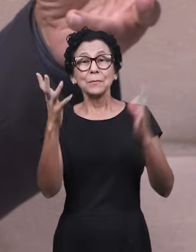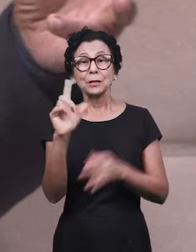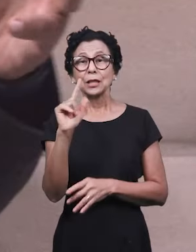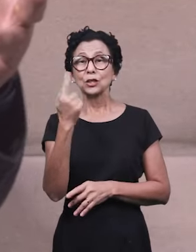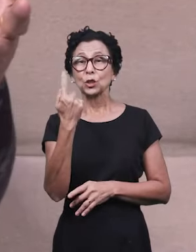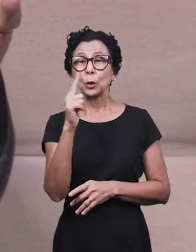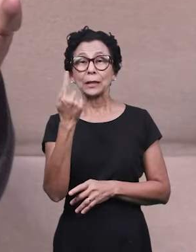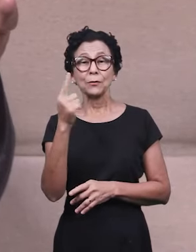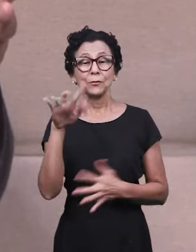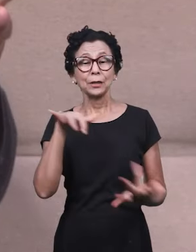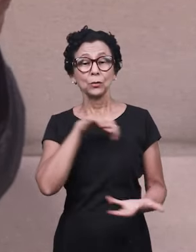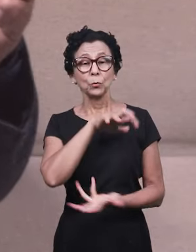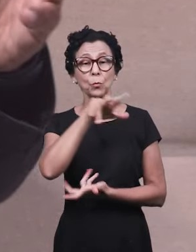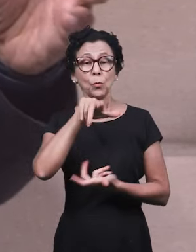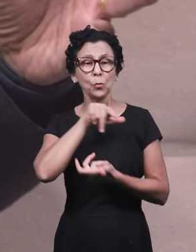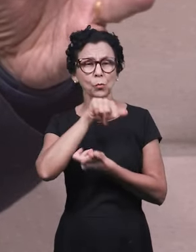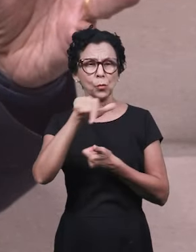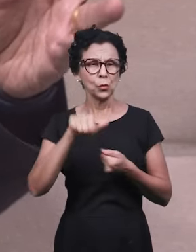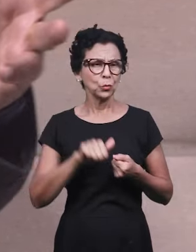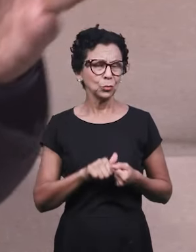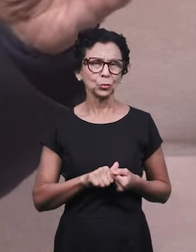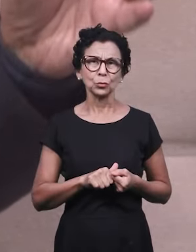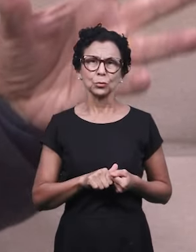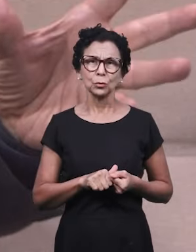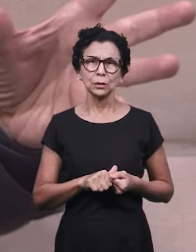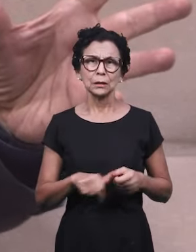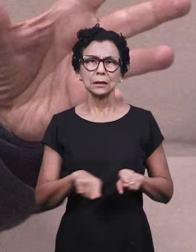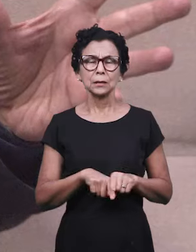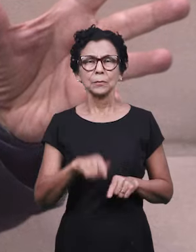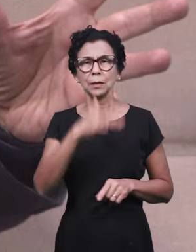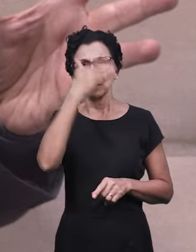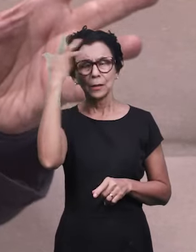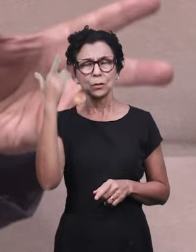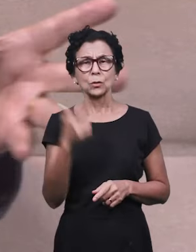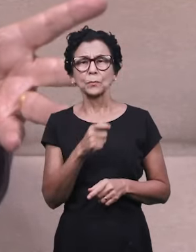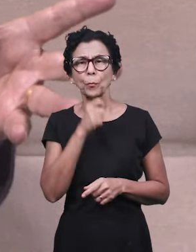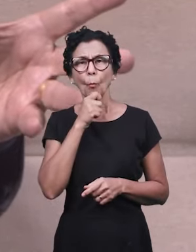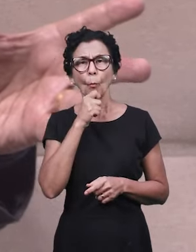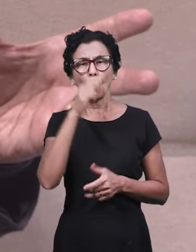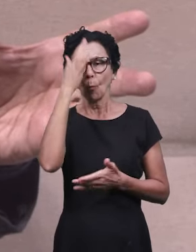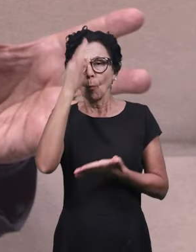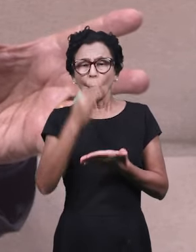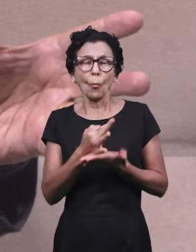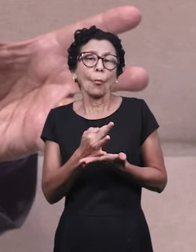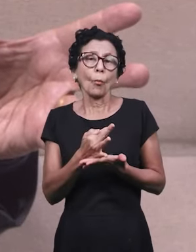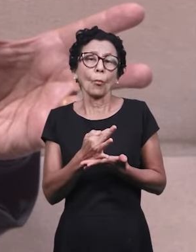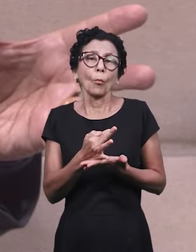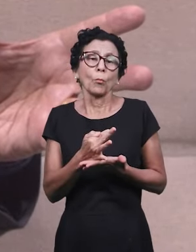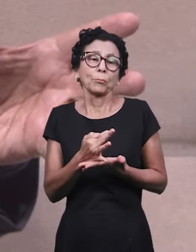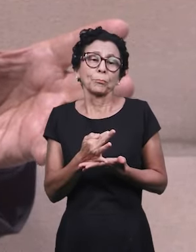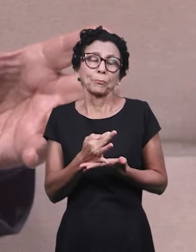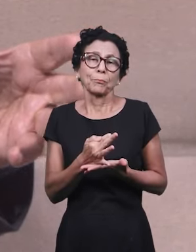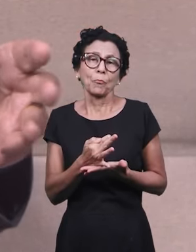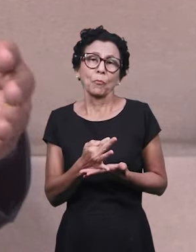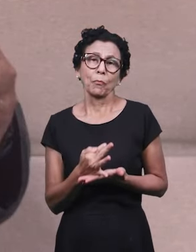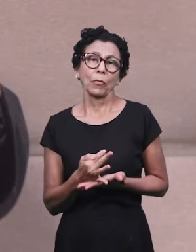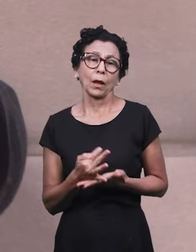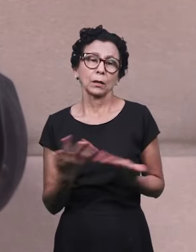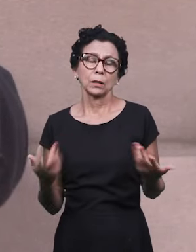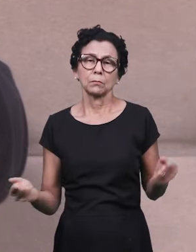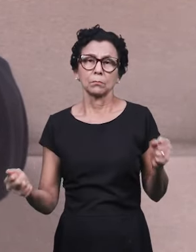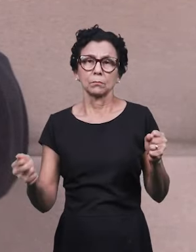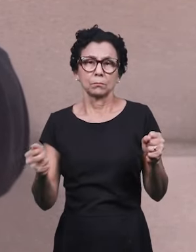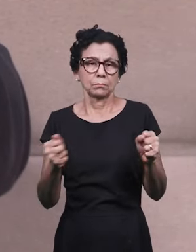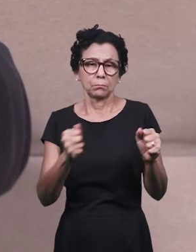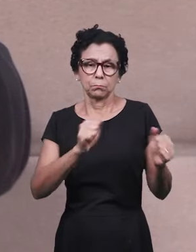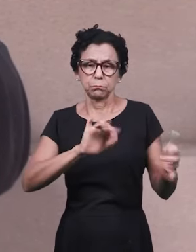Geofísico. Geofísico, inclusive aqueles que não têm a fé, porque ninguém pode negar que o número de